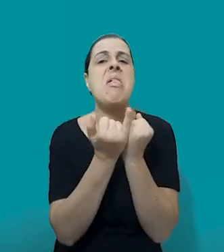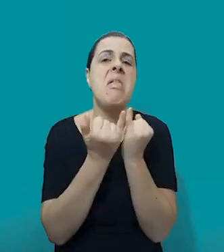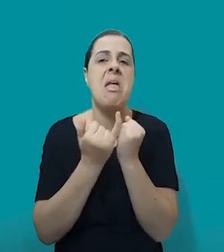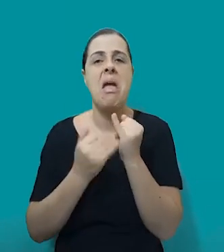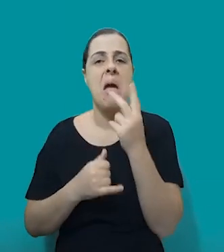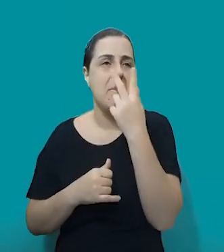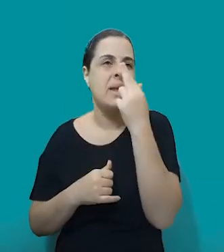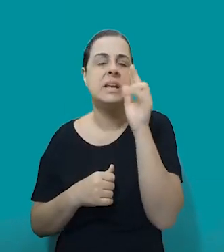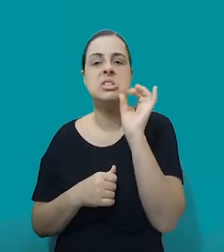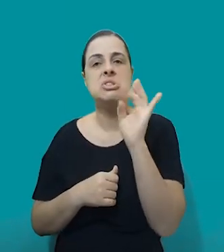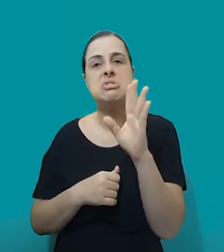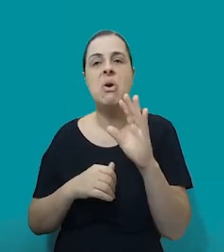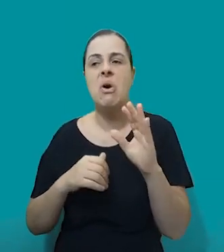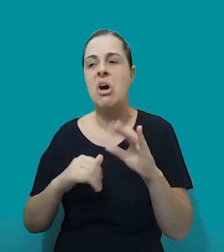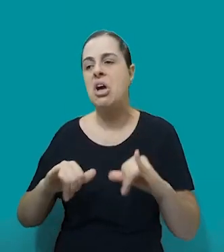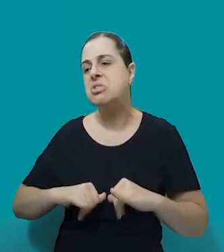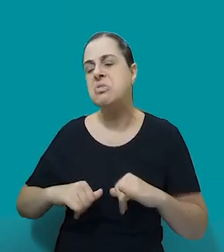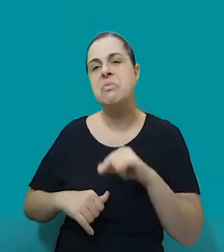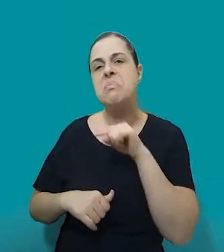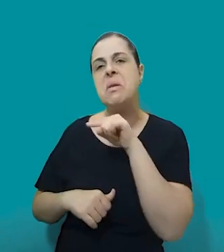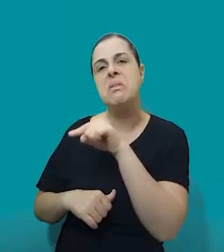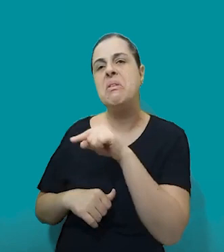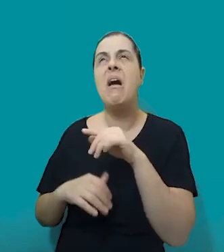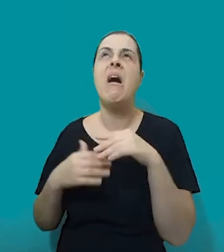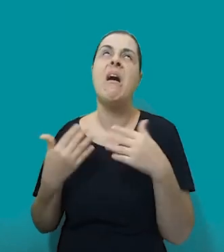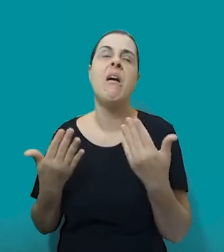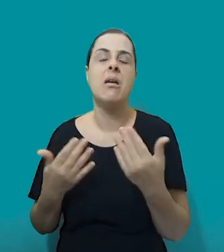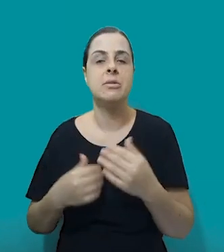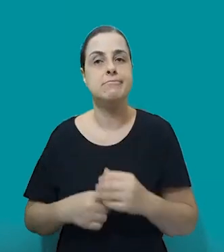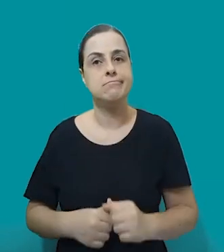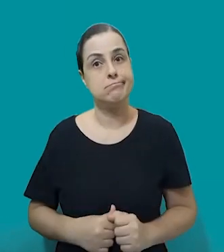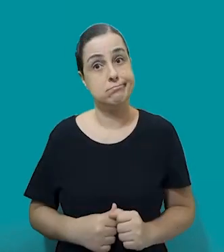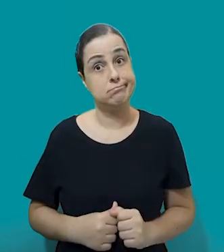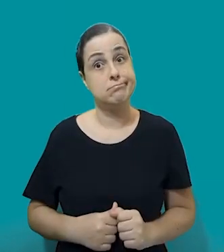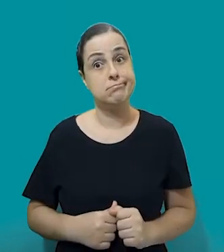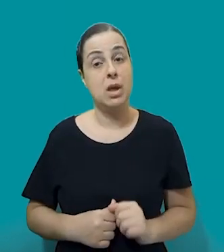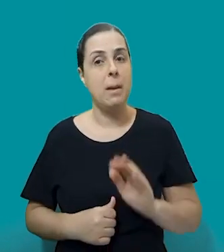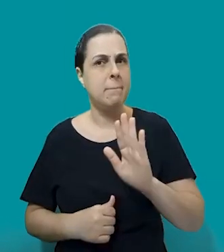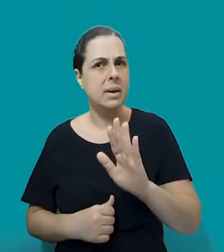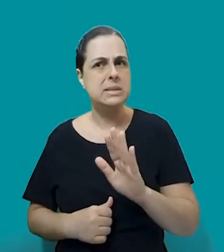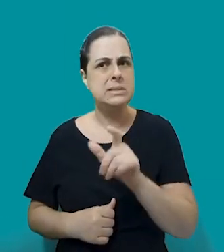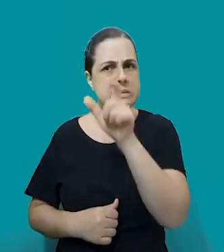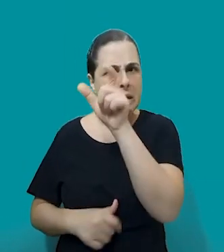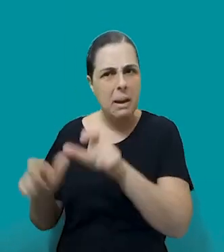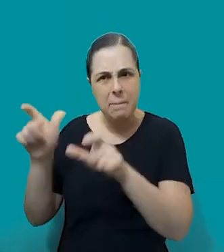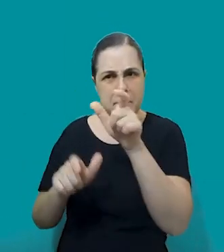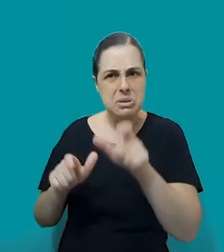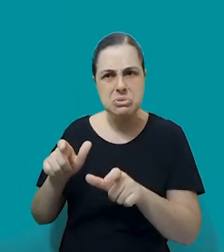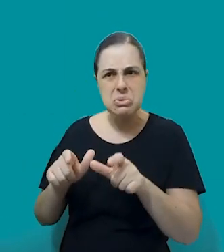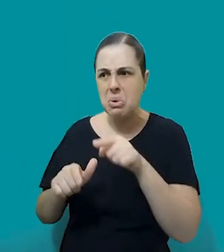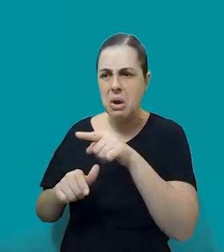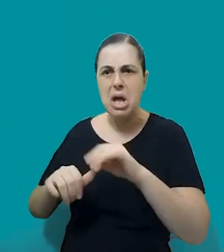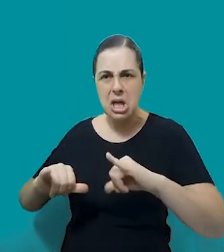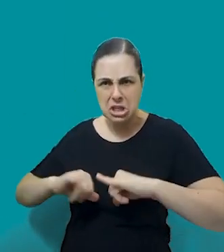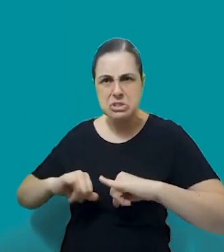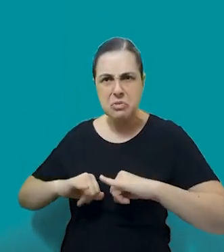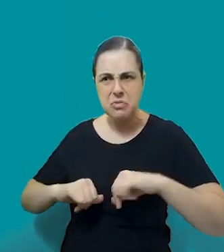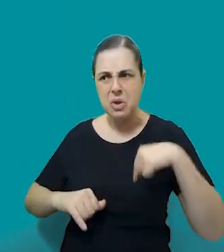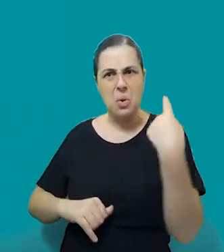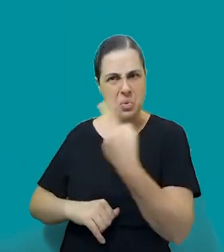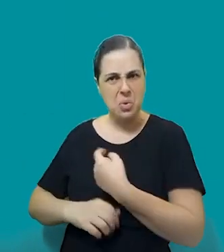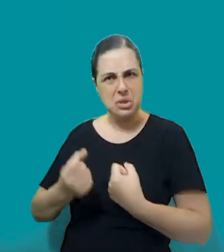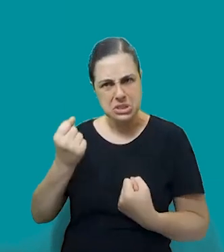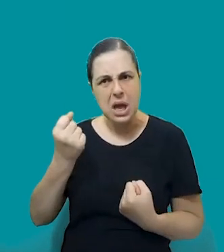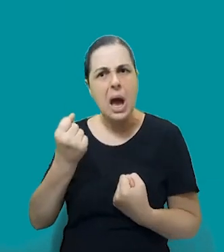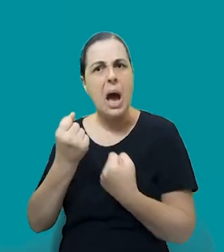outro. E aí eu acho que entra essa questão da vítima, né? A gente está olhando para essa vítima, gente está amparando essa vítima, né?